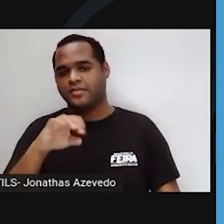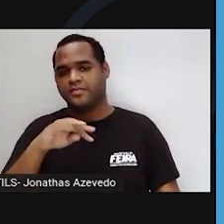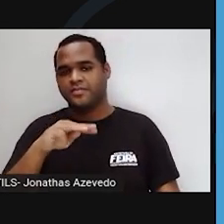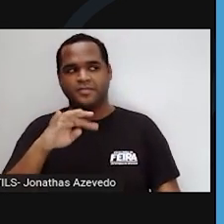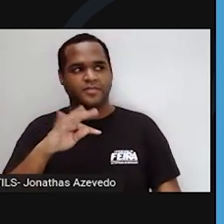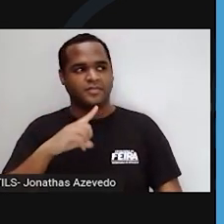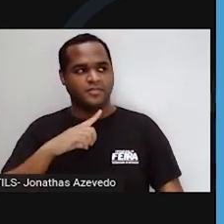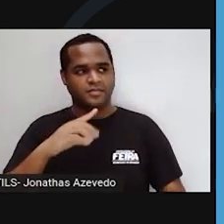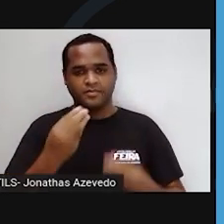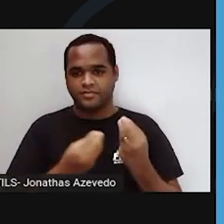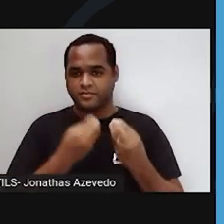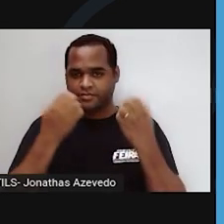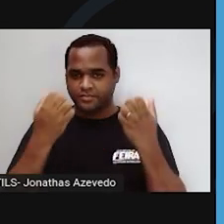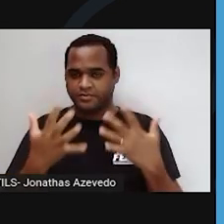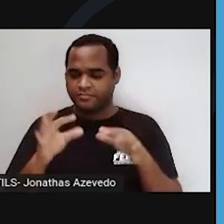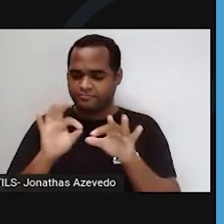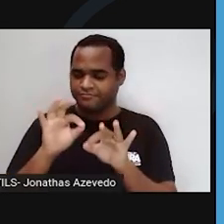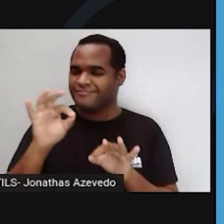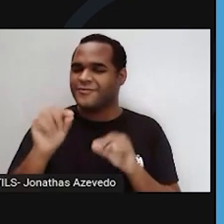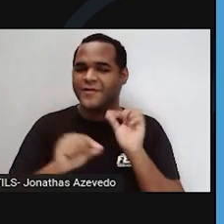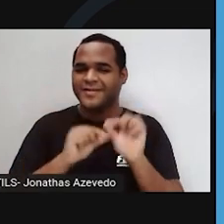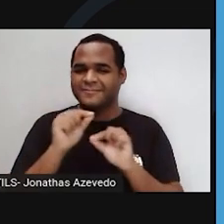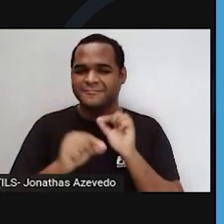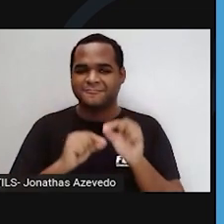Por isso, existem tantos tipos.